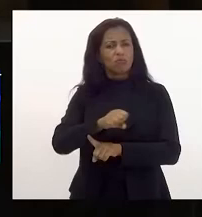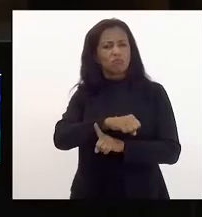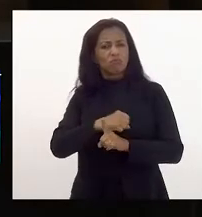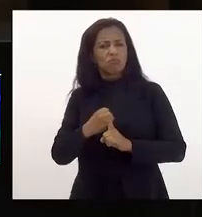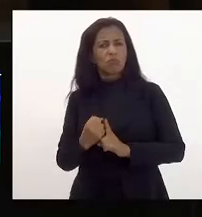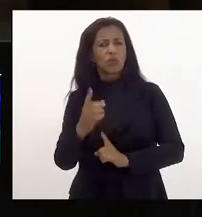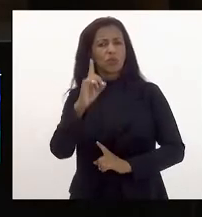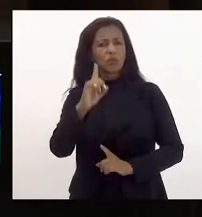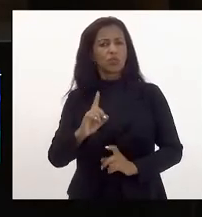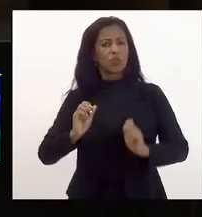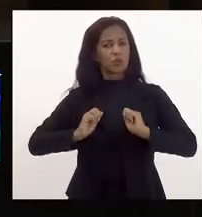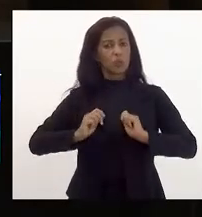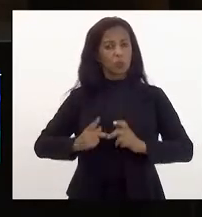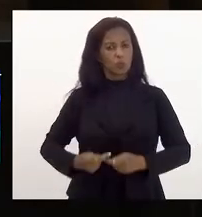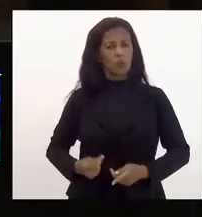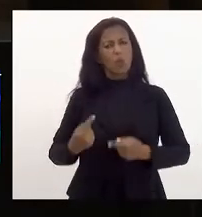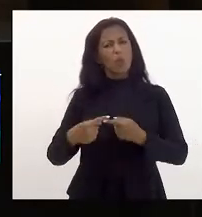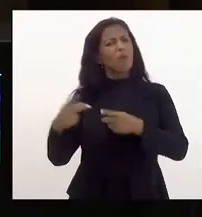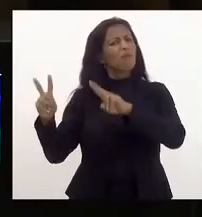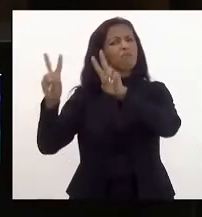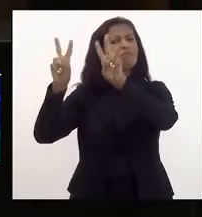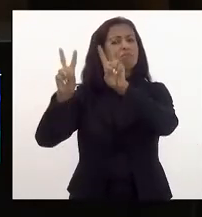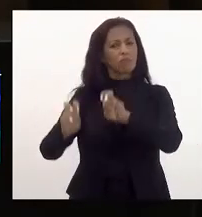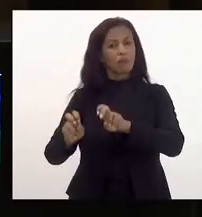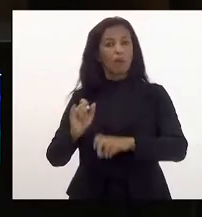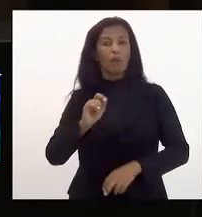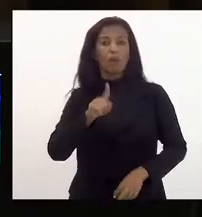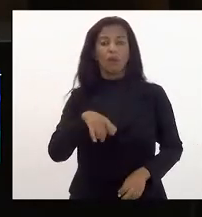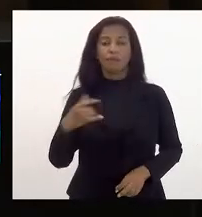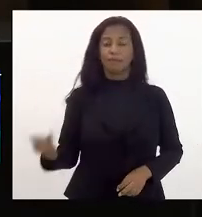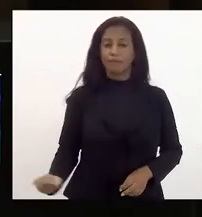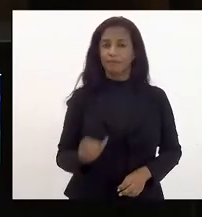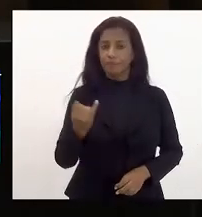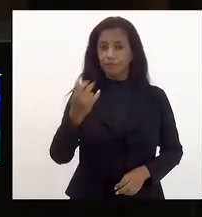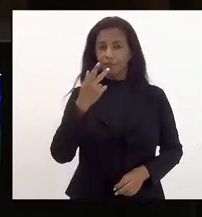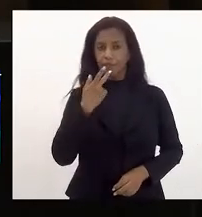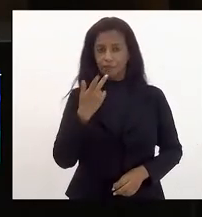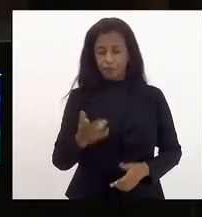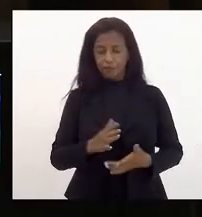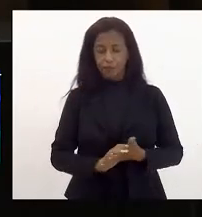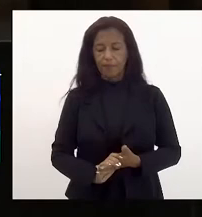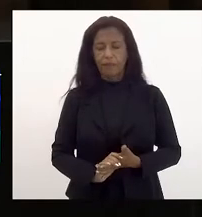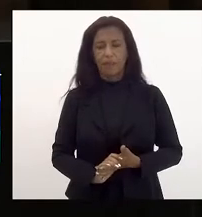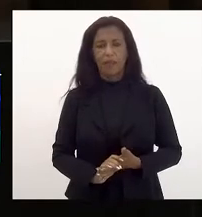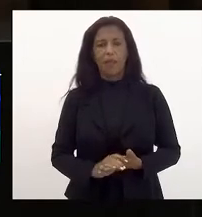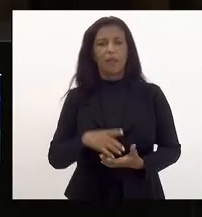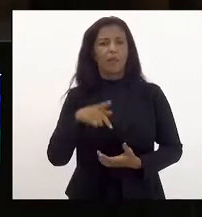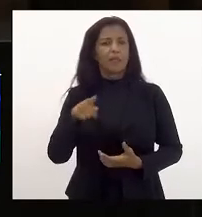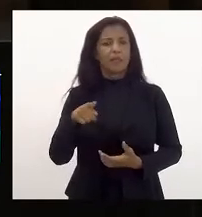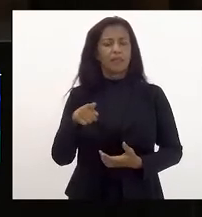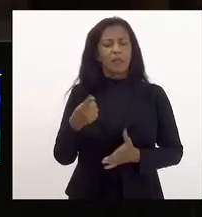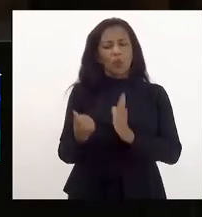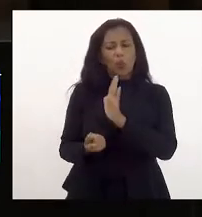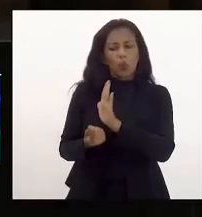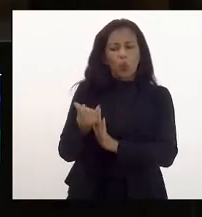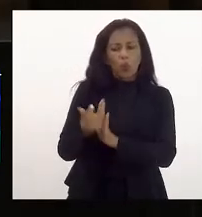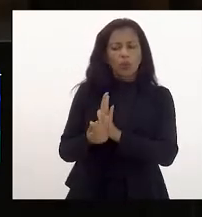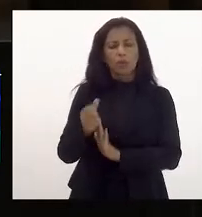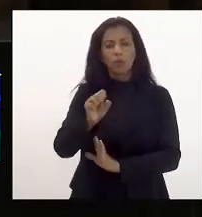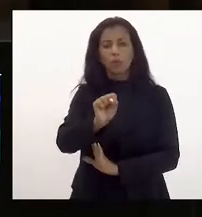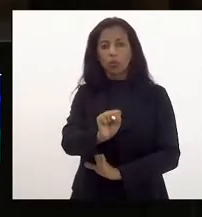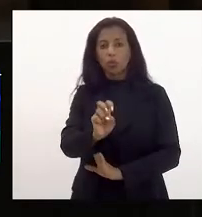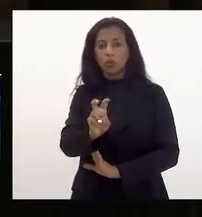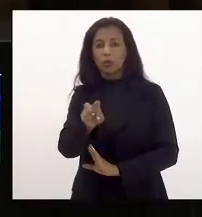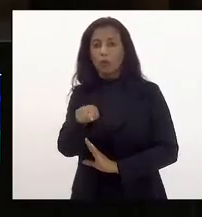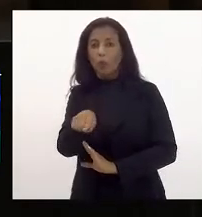por que que eu trago esse tema é fundamental dizer que a previsão é de que um orçamento de 85